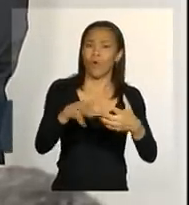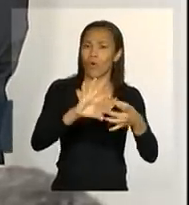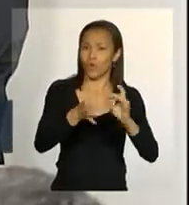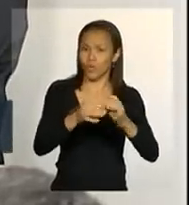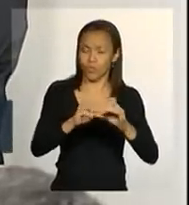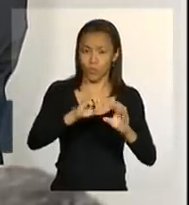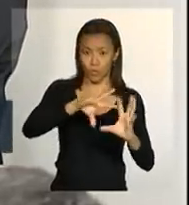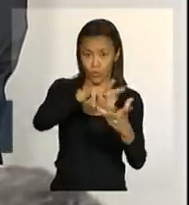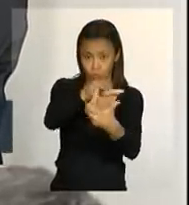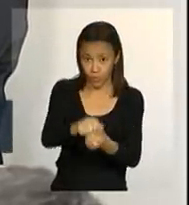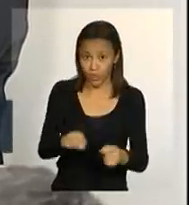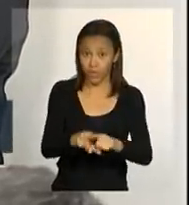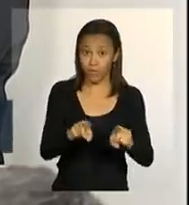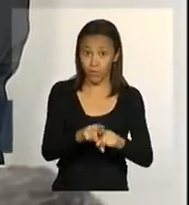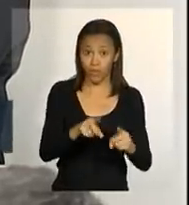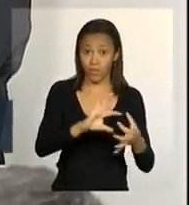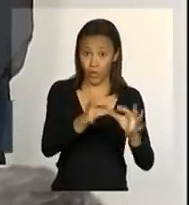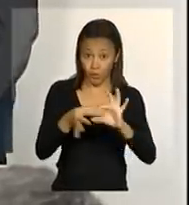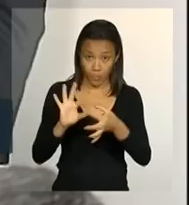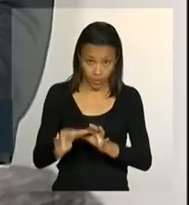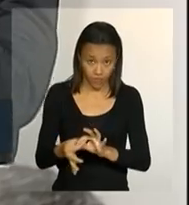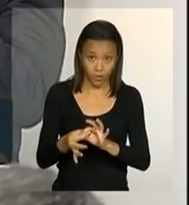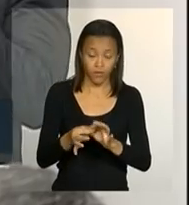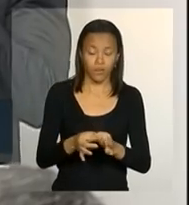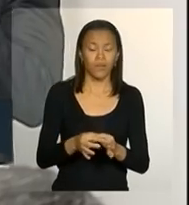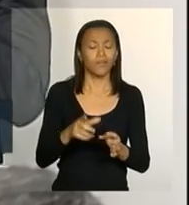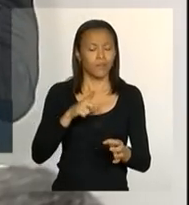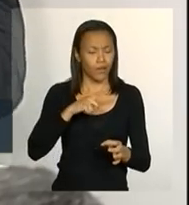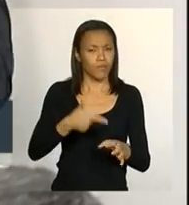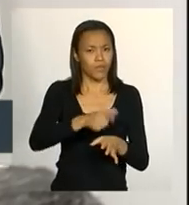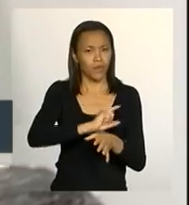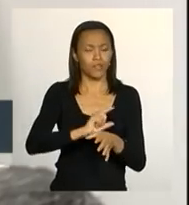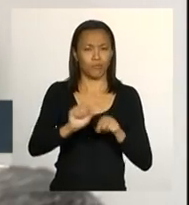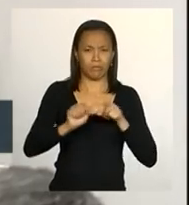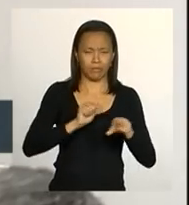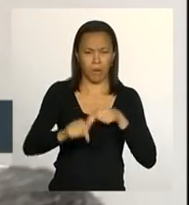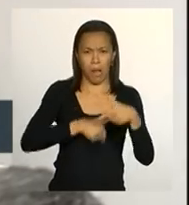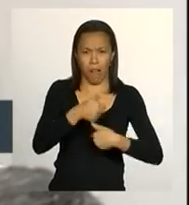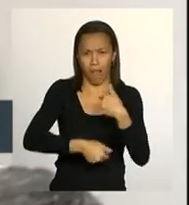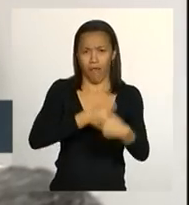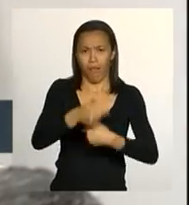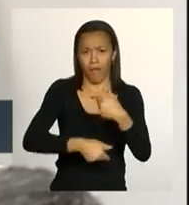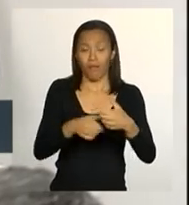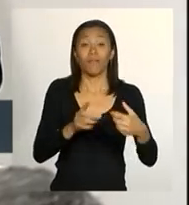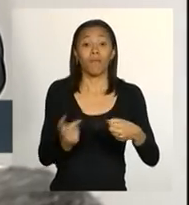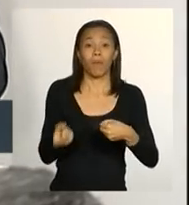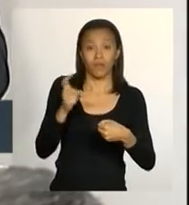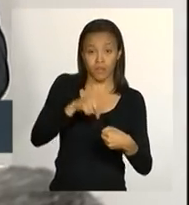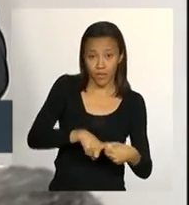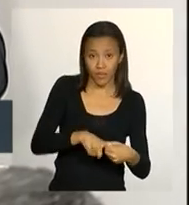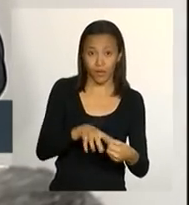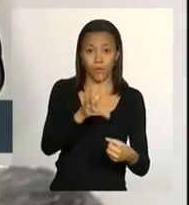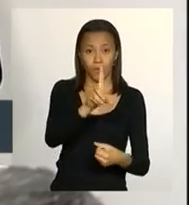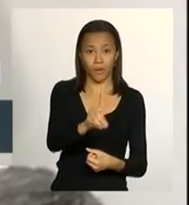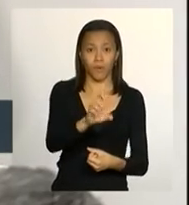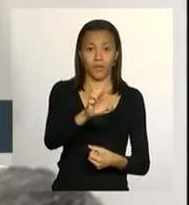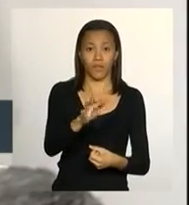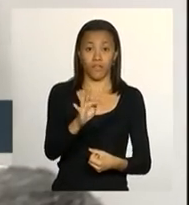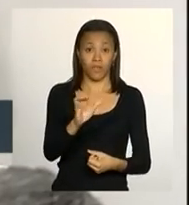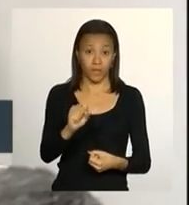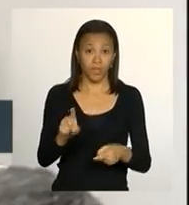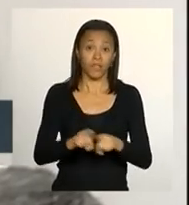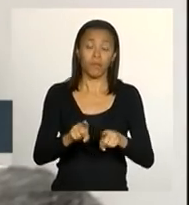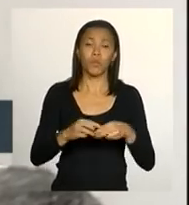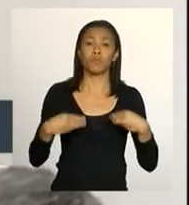e as Olimpíadas. Já tínhamos um trabalho bastante intenso em parceria com a Defesa Civil, com o Ministério da